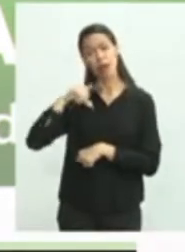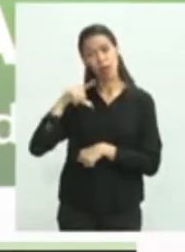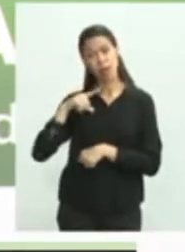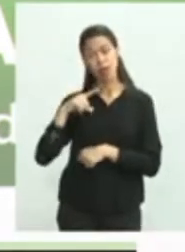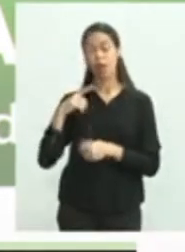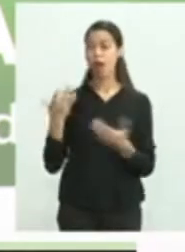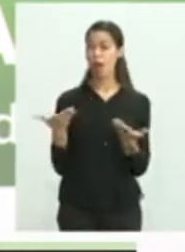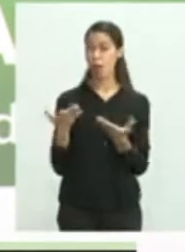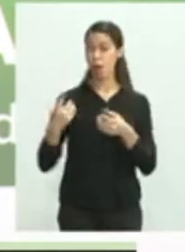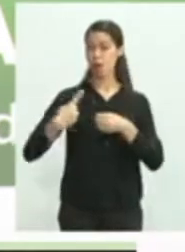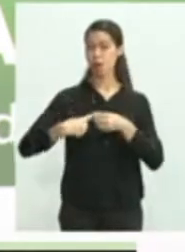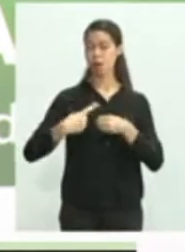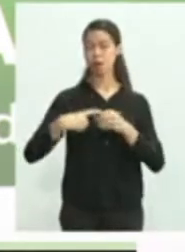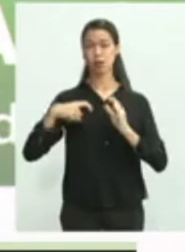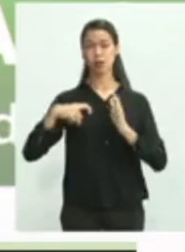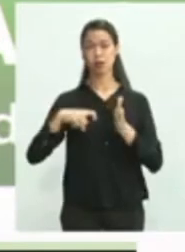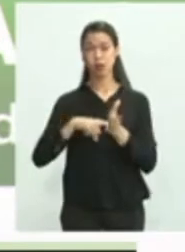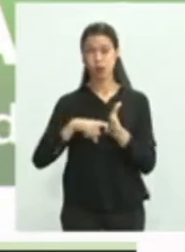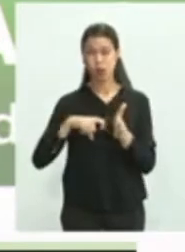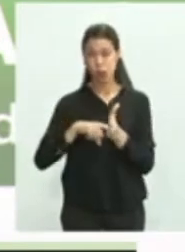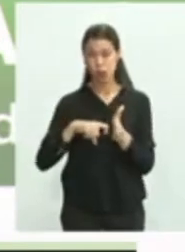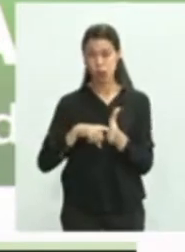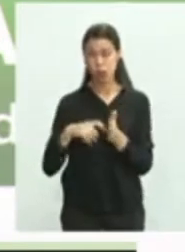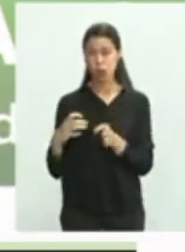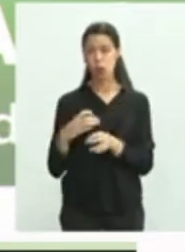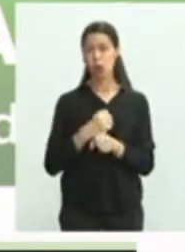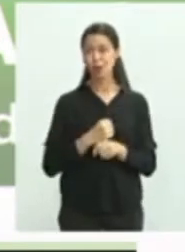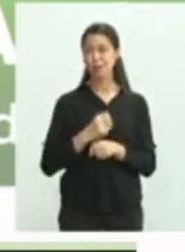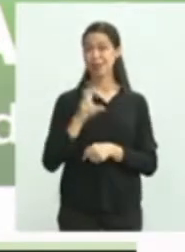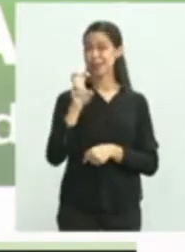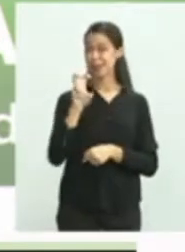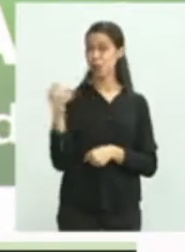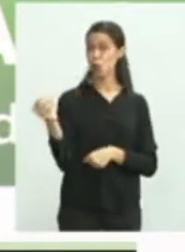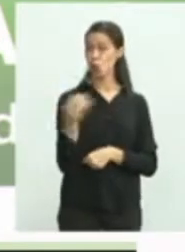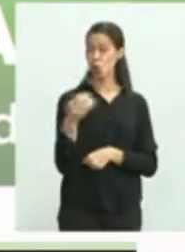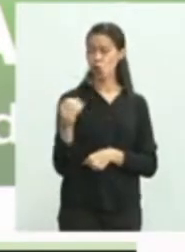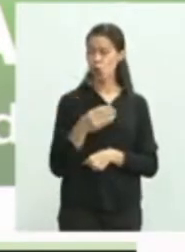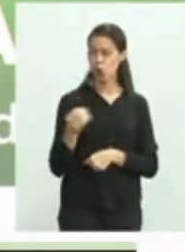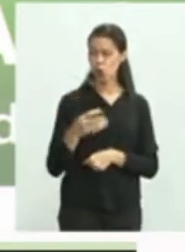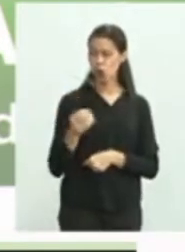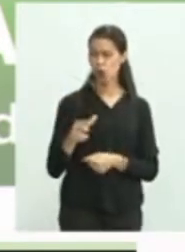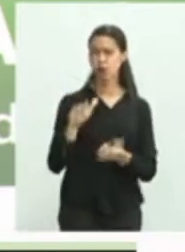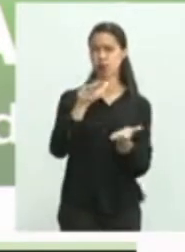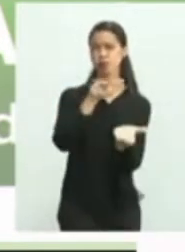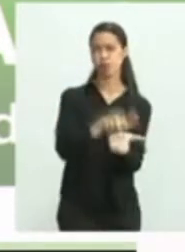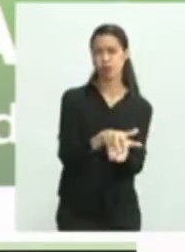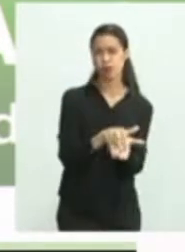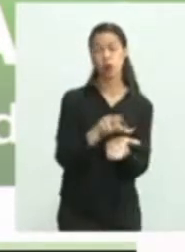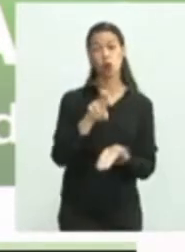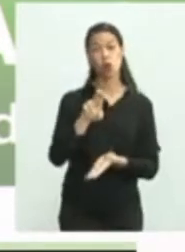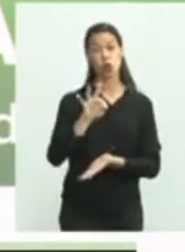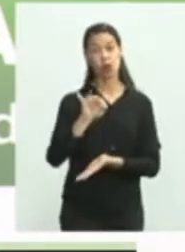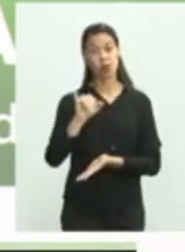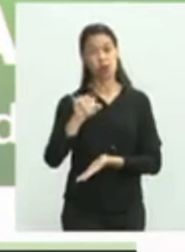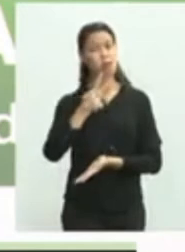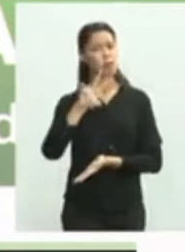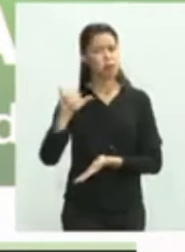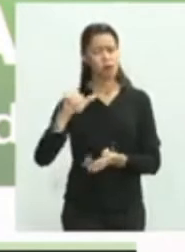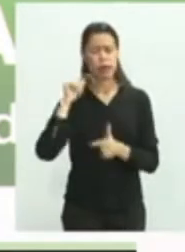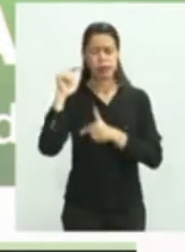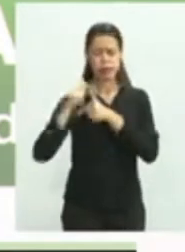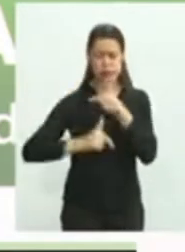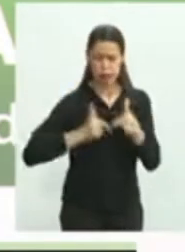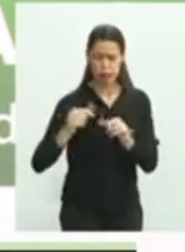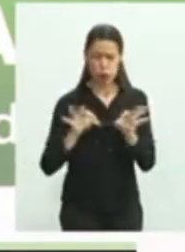Coxim, com cinco novos leitos de UTI. Vamos trabalhar para a montagem desses leitos de UTI com a máxima urgência